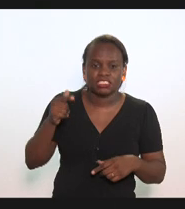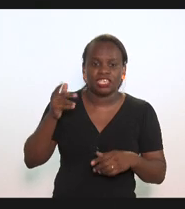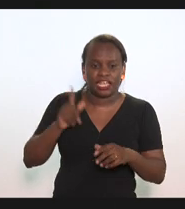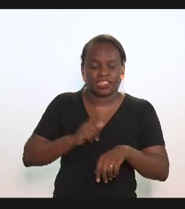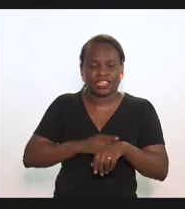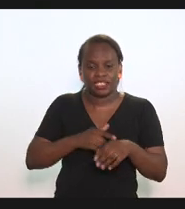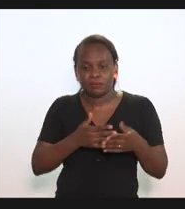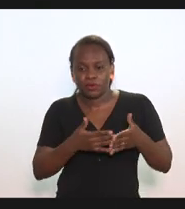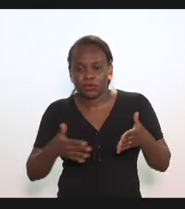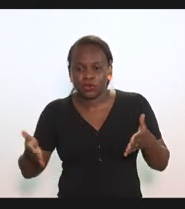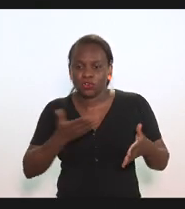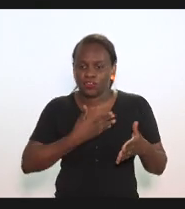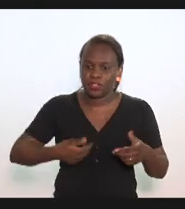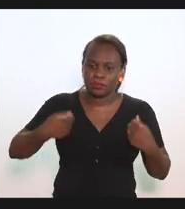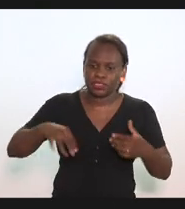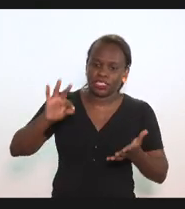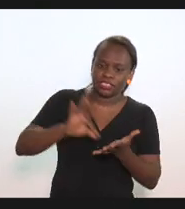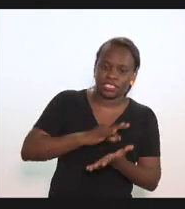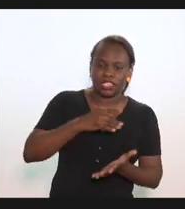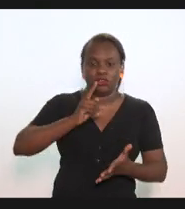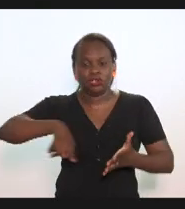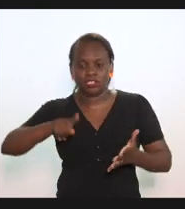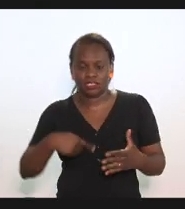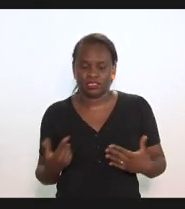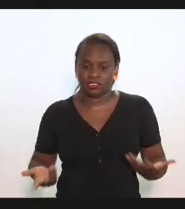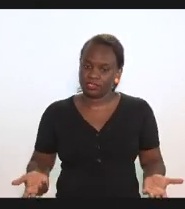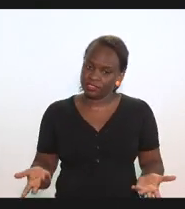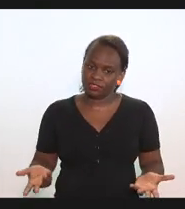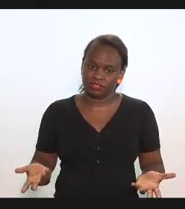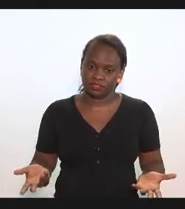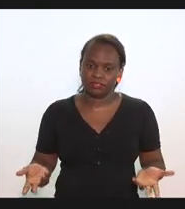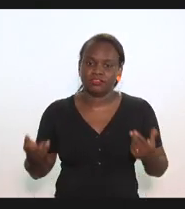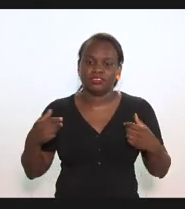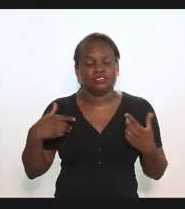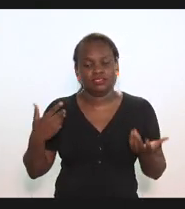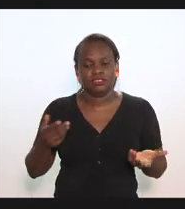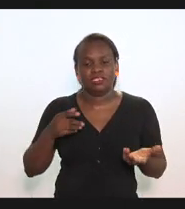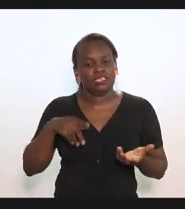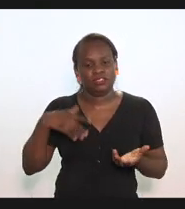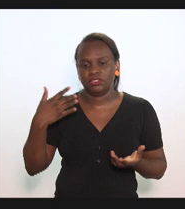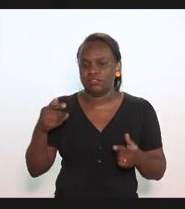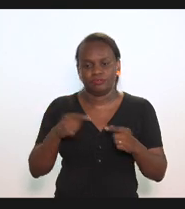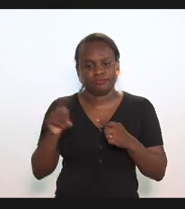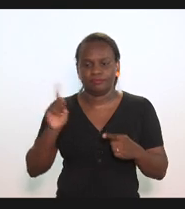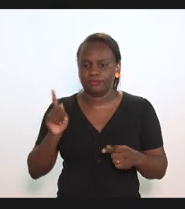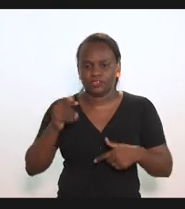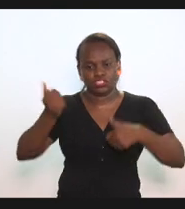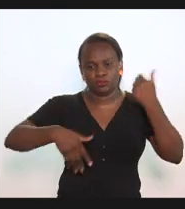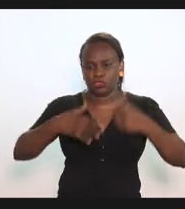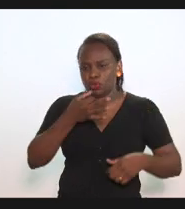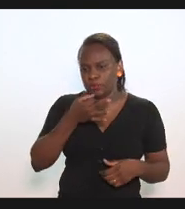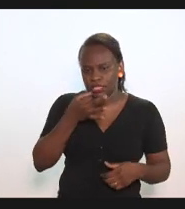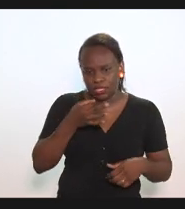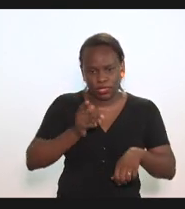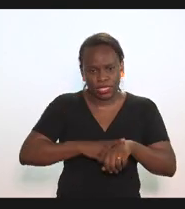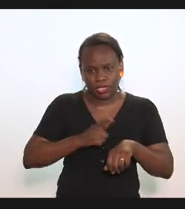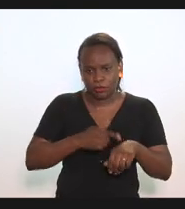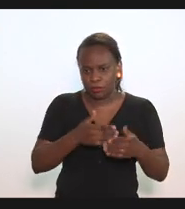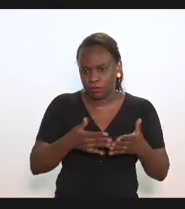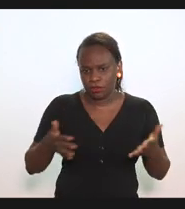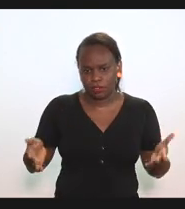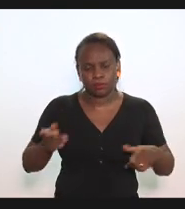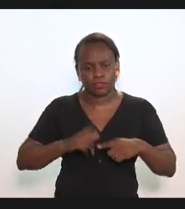o prazo que o governador deve sancionar ou vetar então é absolutamente inapropriada do ponto de vista cronológico